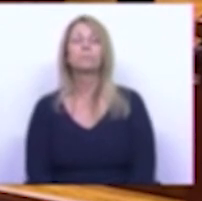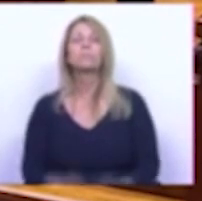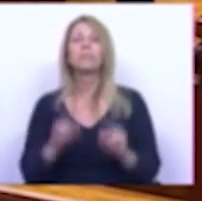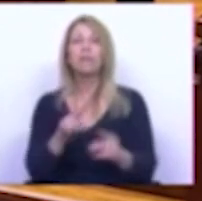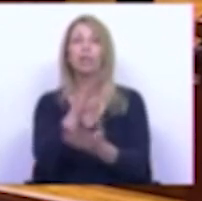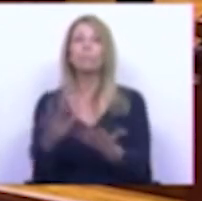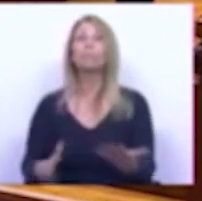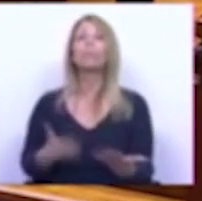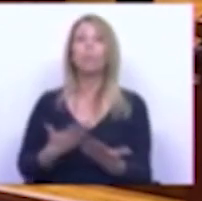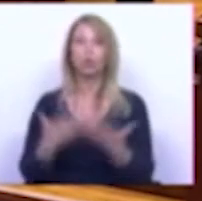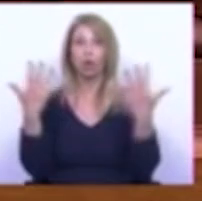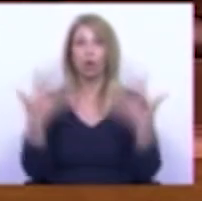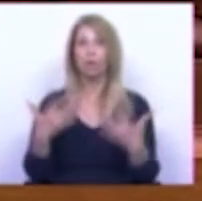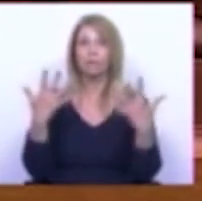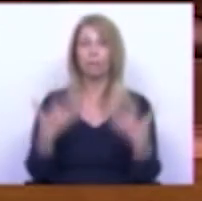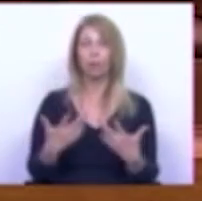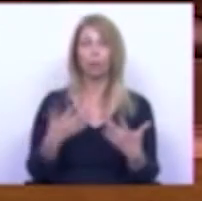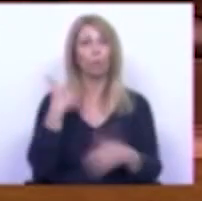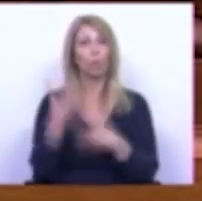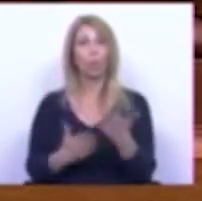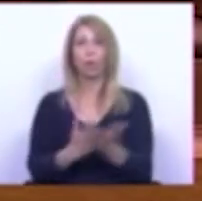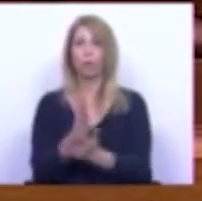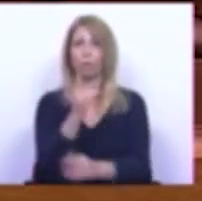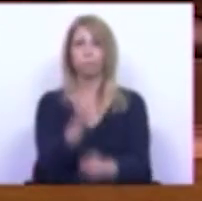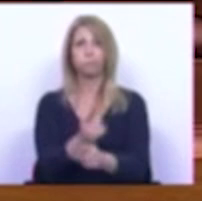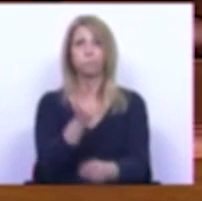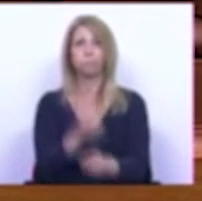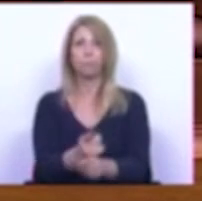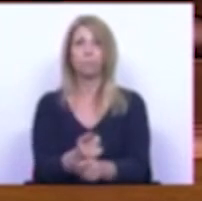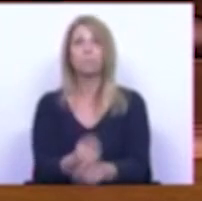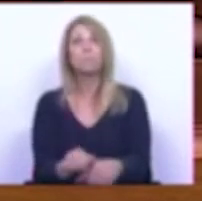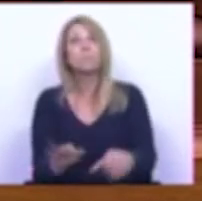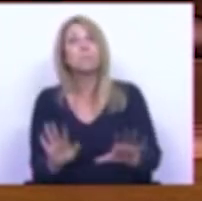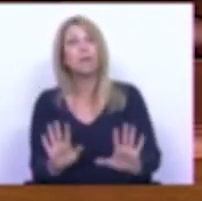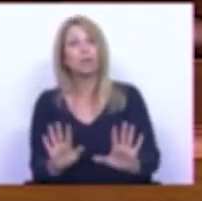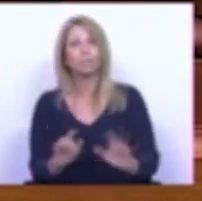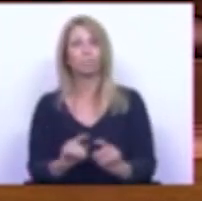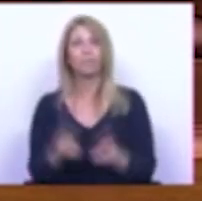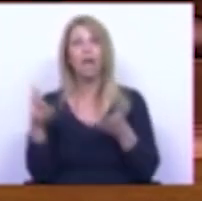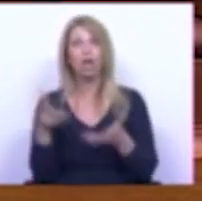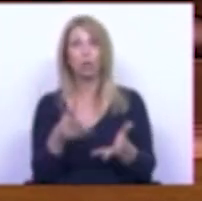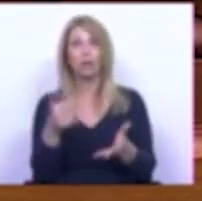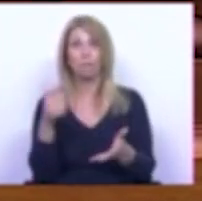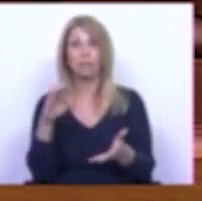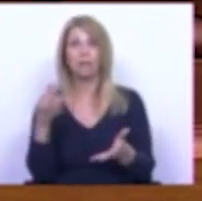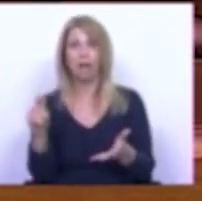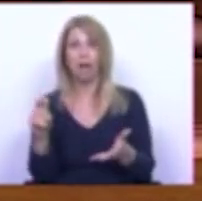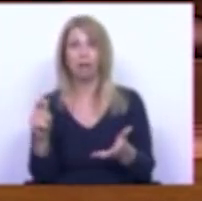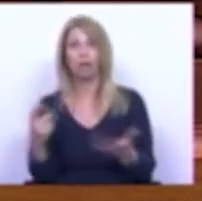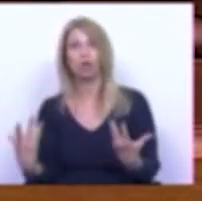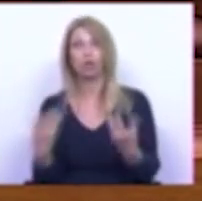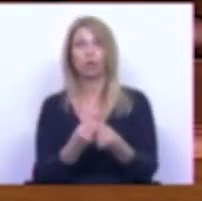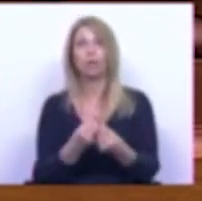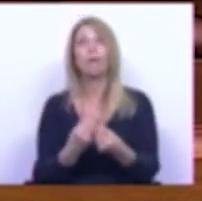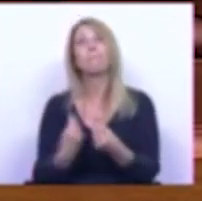proposta de orçamento continuamos na mesma Só que a ajuda do BCE junta-se agora à